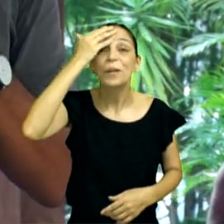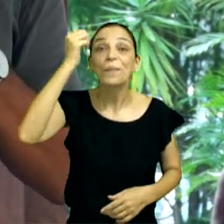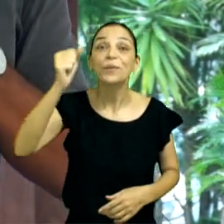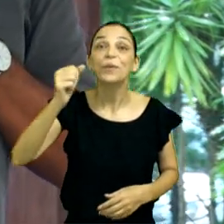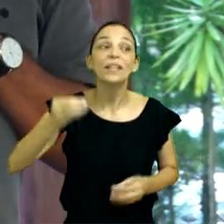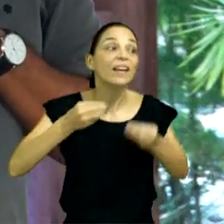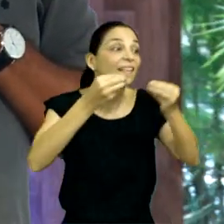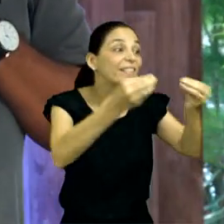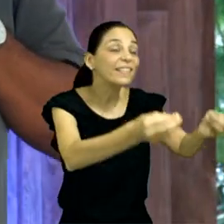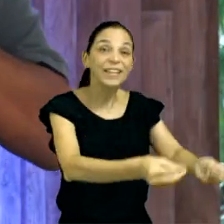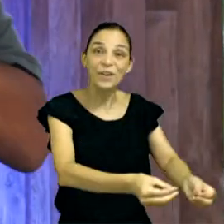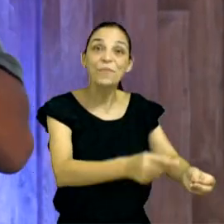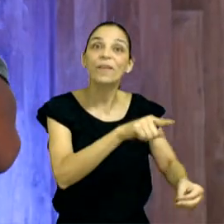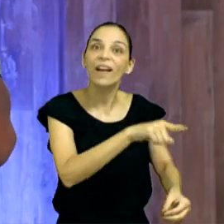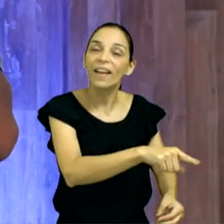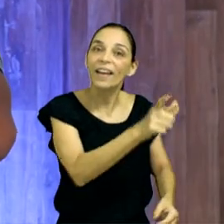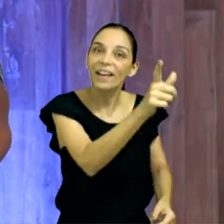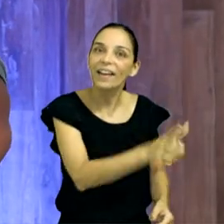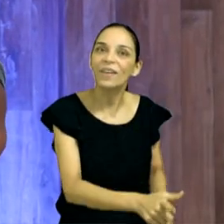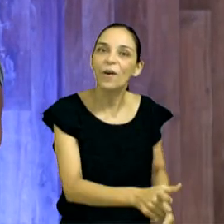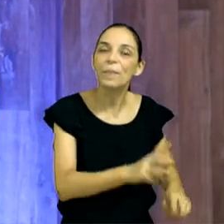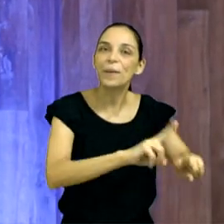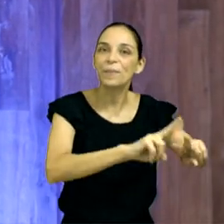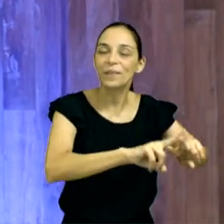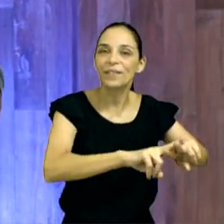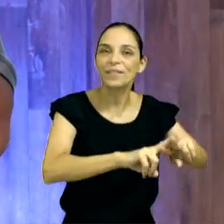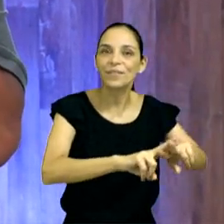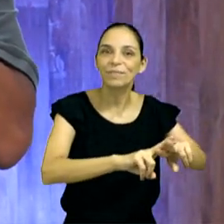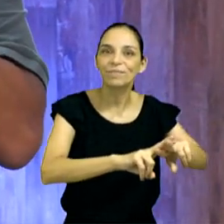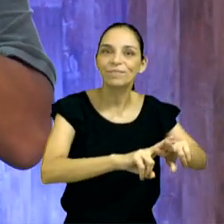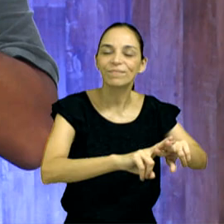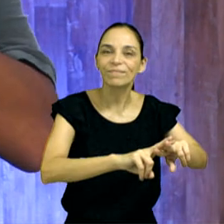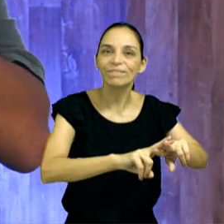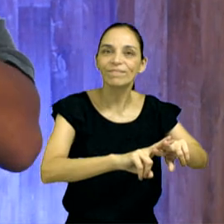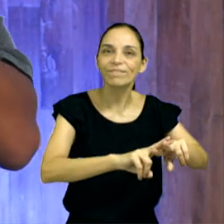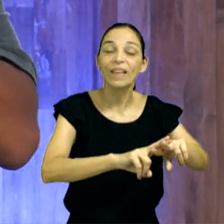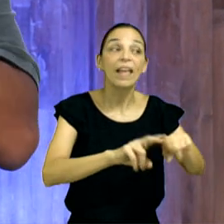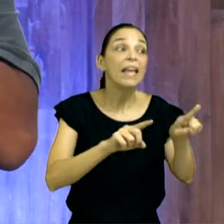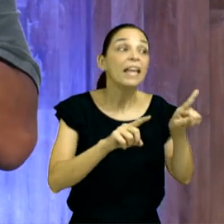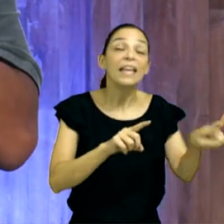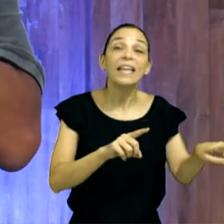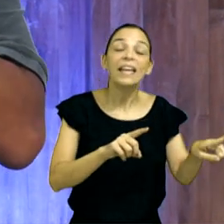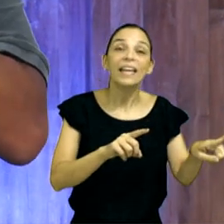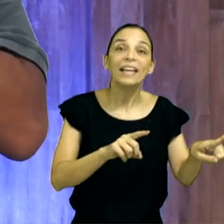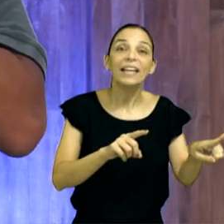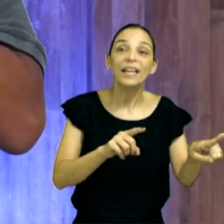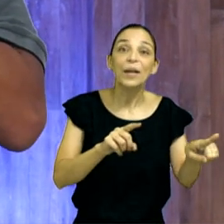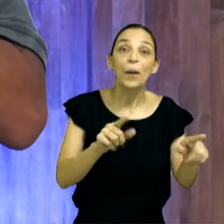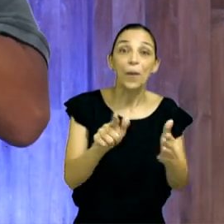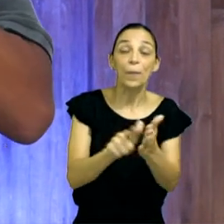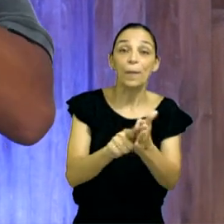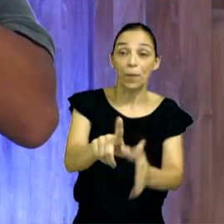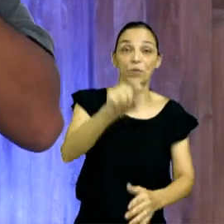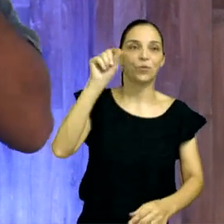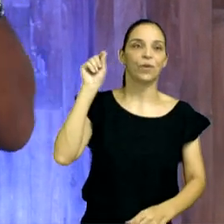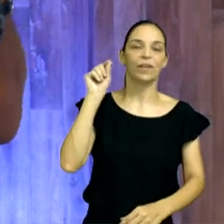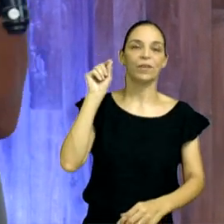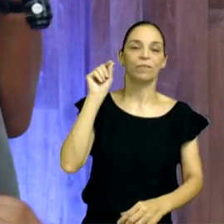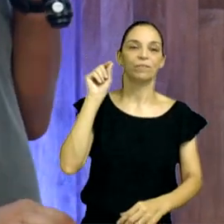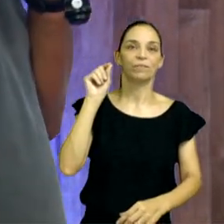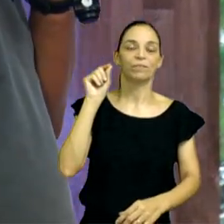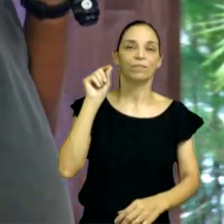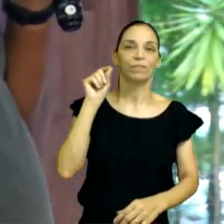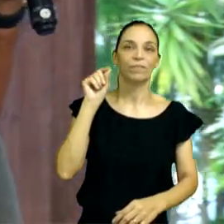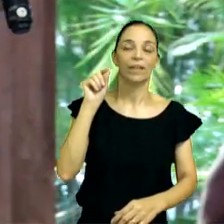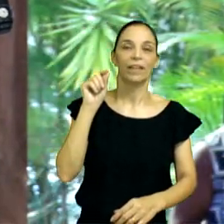E ele pegou o papelzinho e falou assim, essa é a minha escolha. Esse papel aqui é a minha escolha. e comeu o